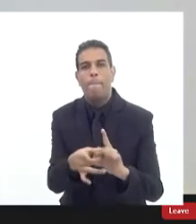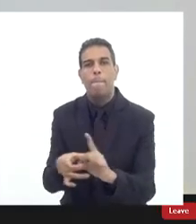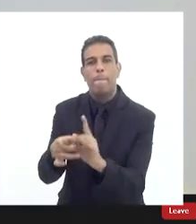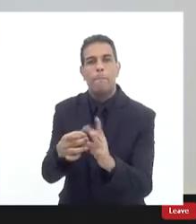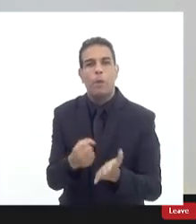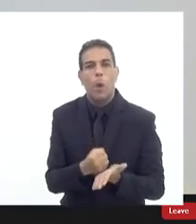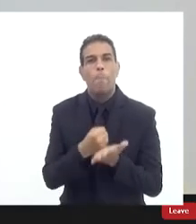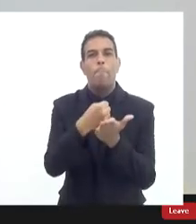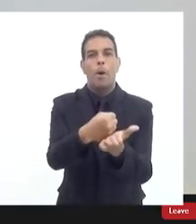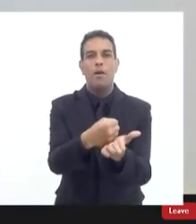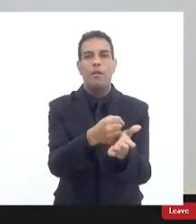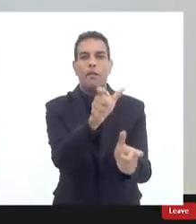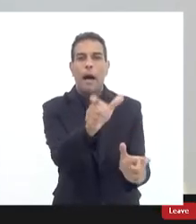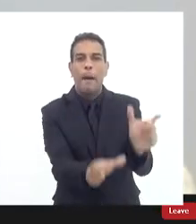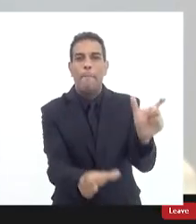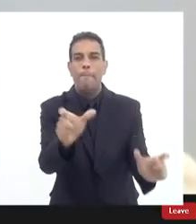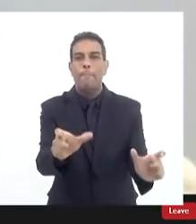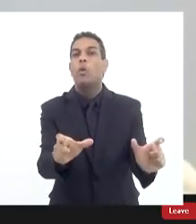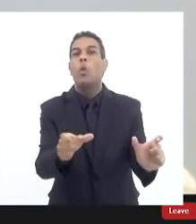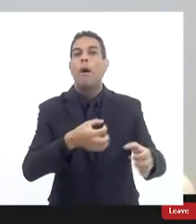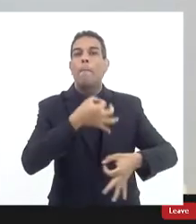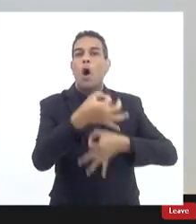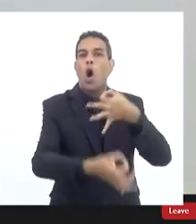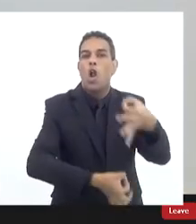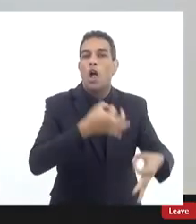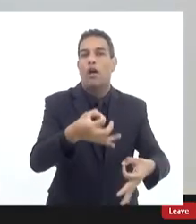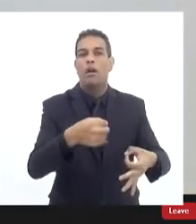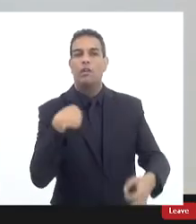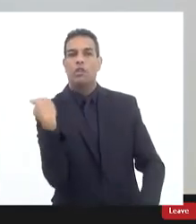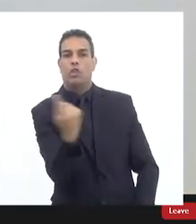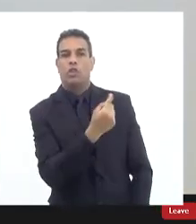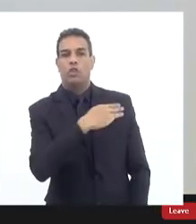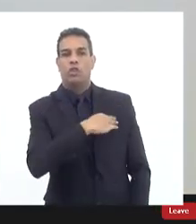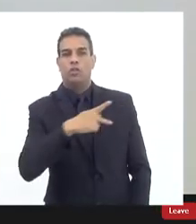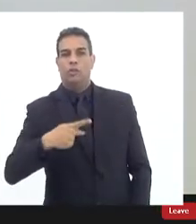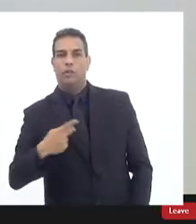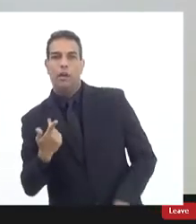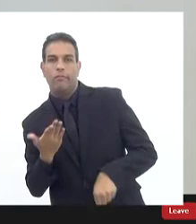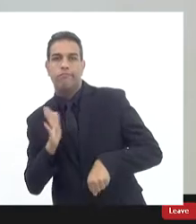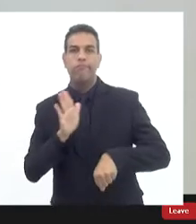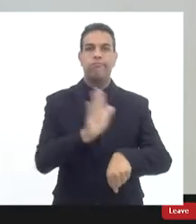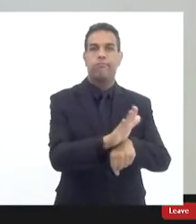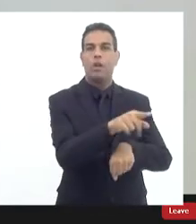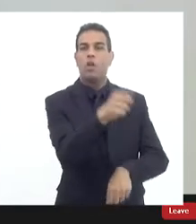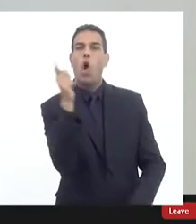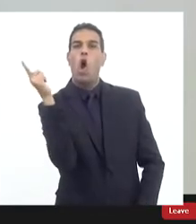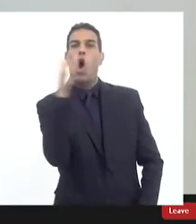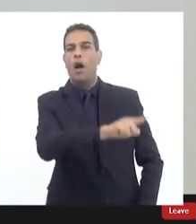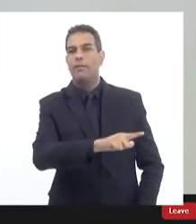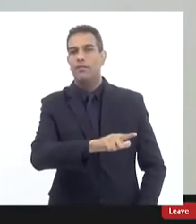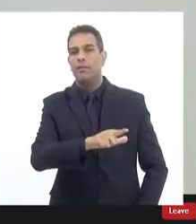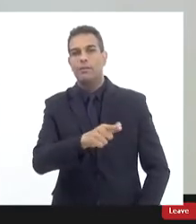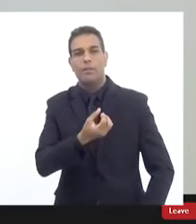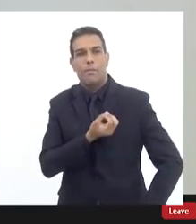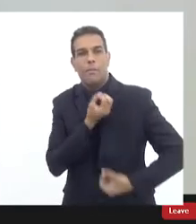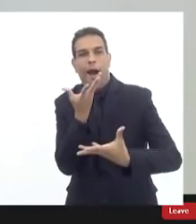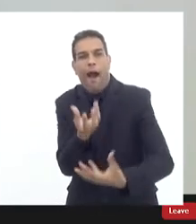aquelas pessoas que se dispuseram e buscaram esse tipo de atendimento nós precisamos